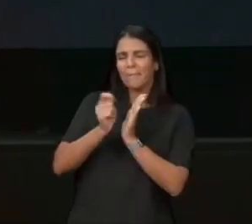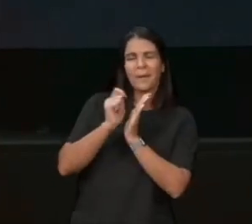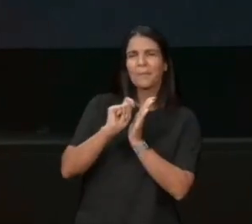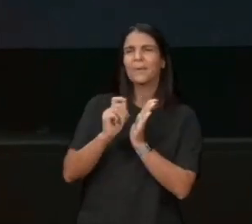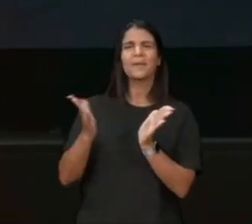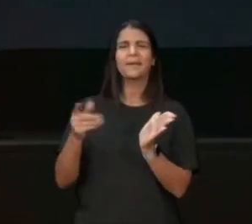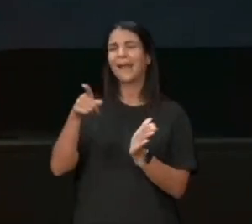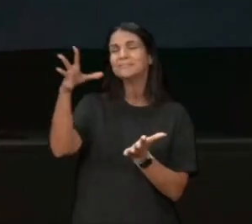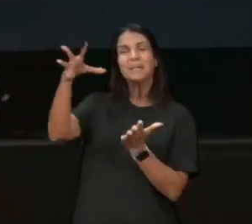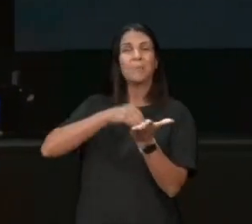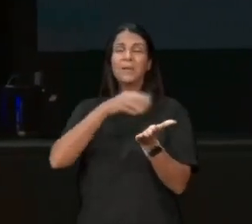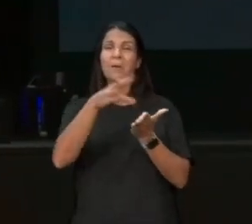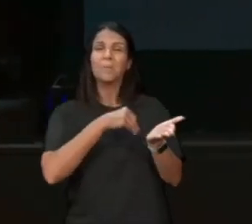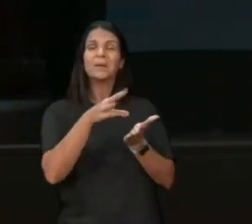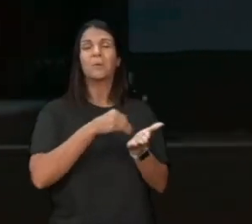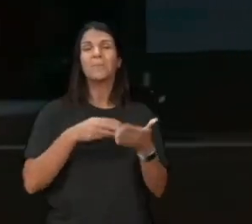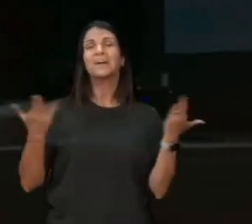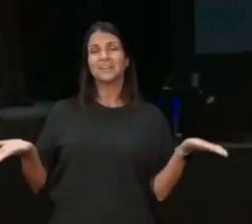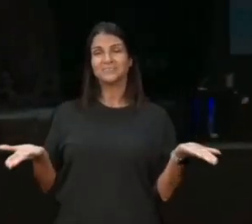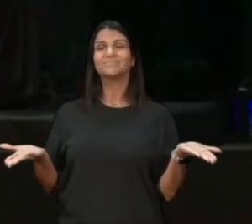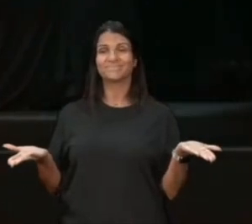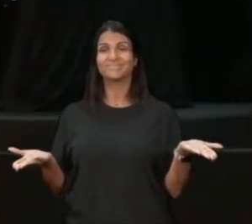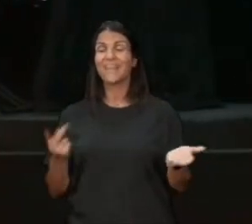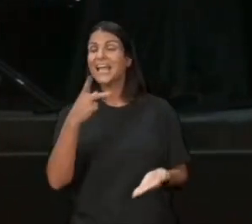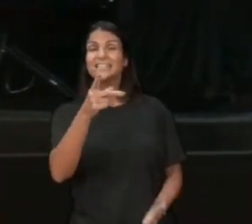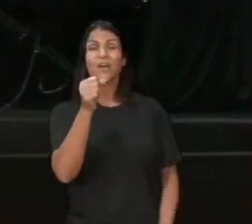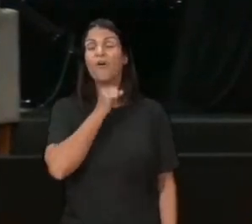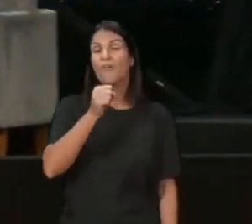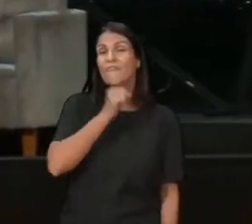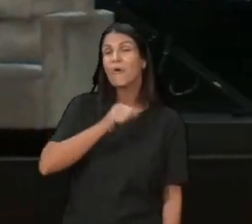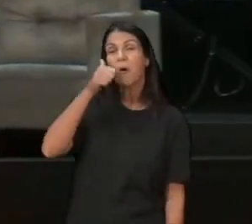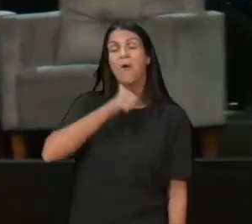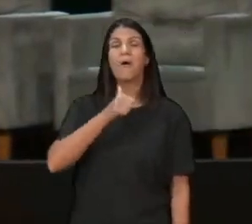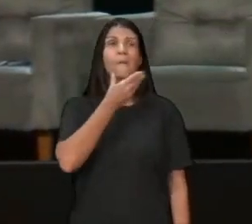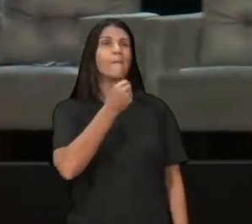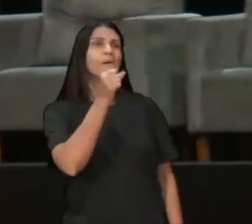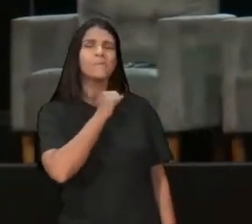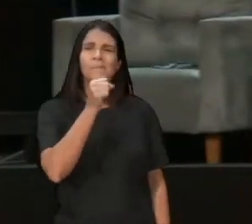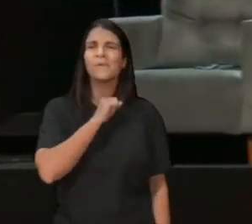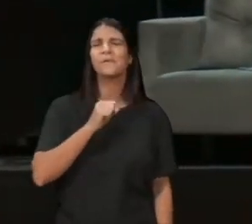avô, pô, saiu de um barraco, para construir alguma coisa na vida, vem um Zé Mané,